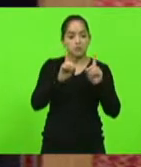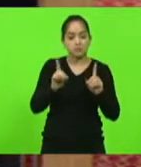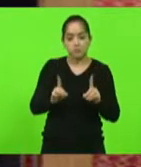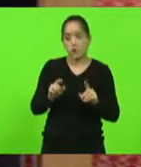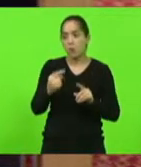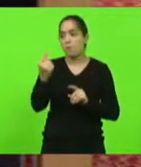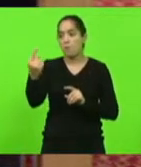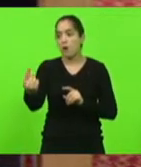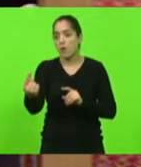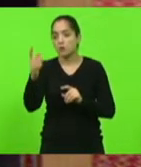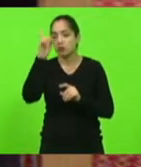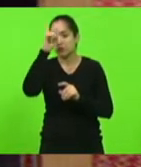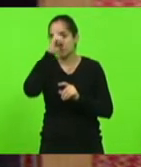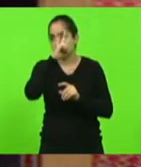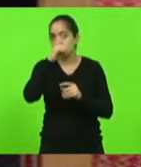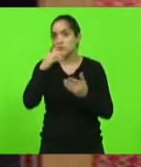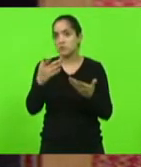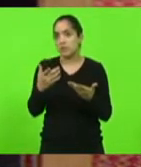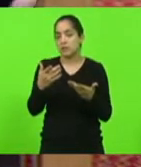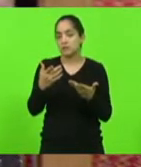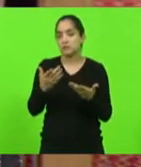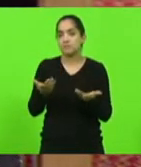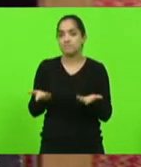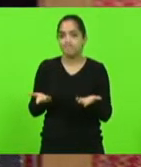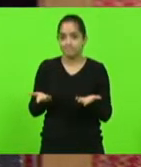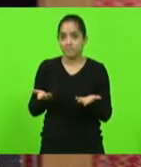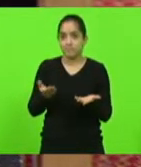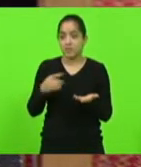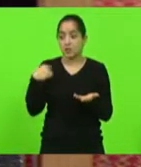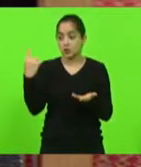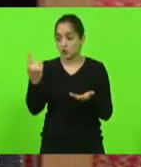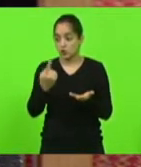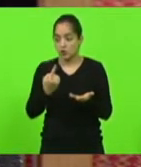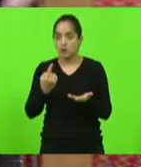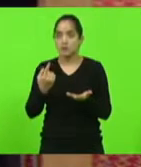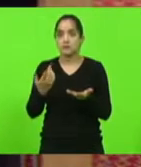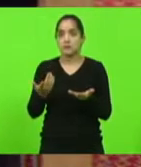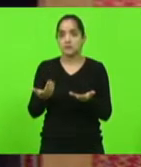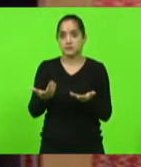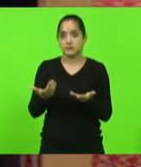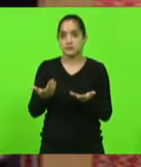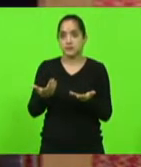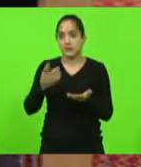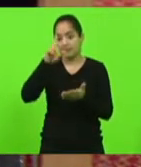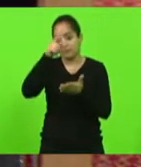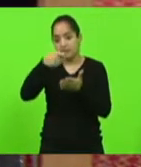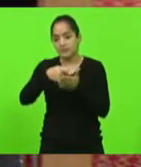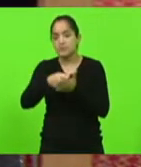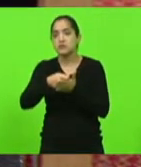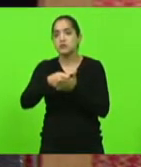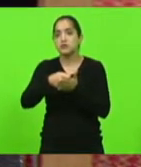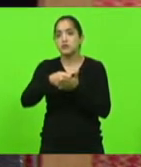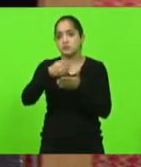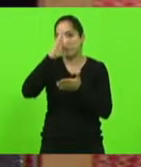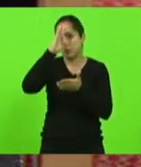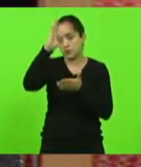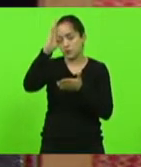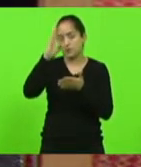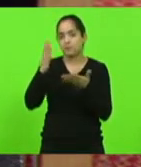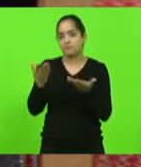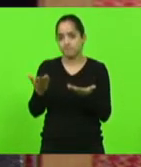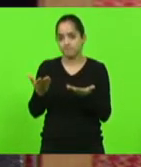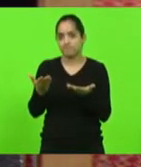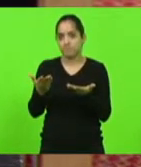outra dificuldade, nós não podemos, nós aqui no parlamento, estabelecer prioridade. Por isso,